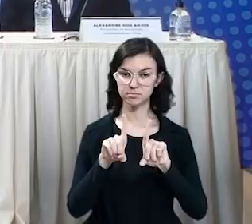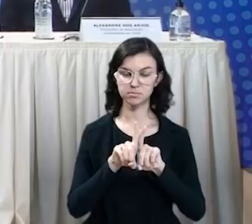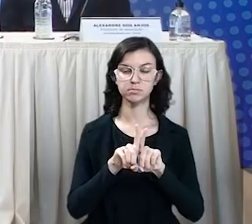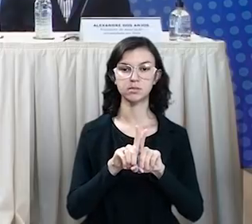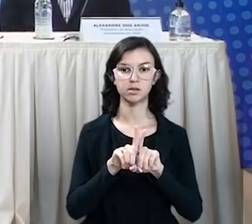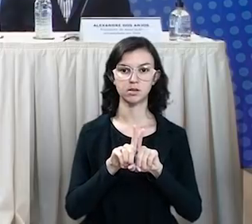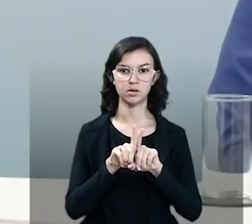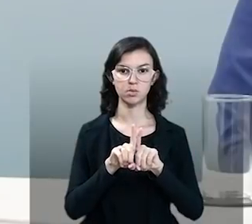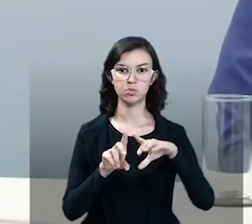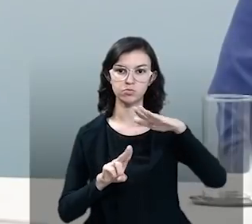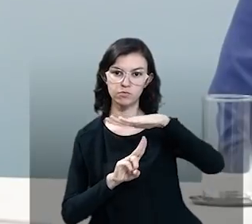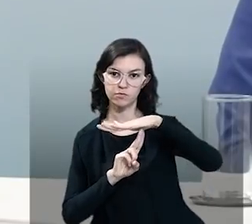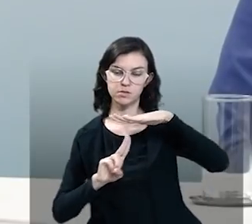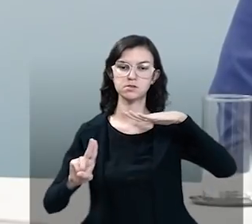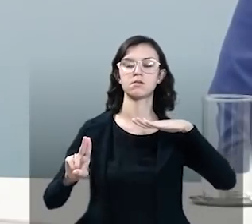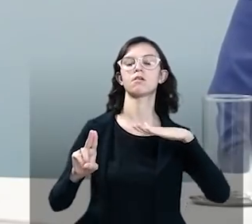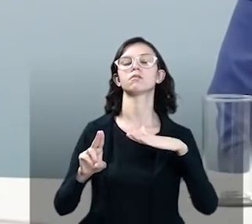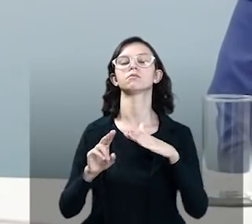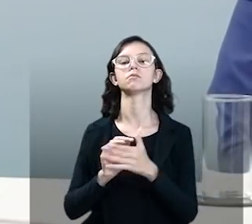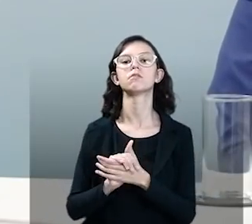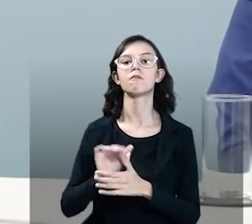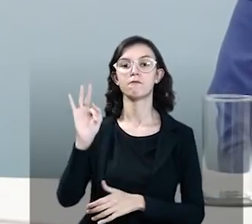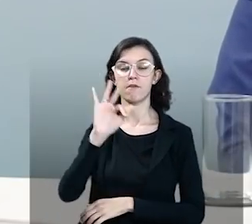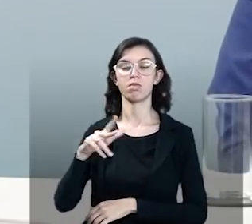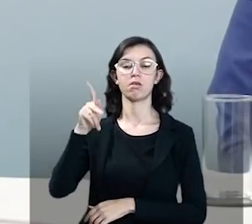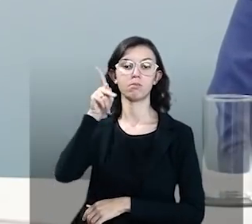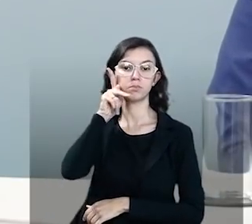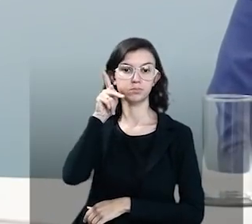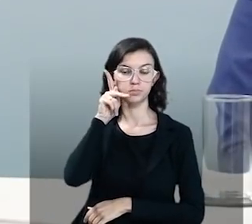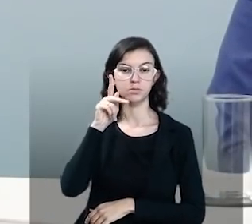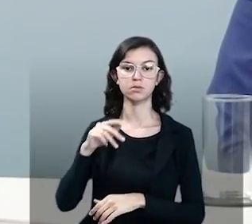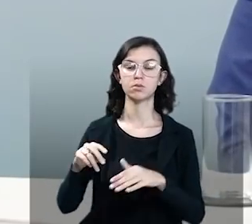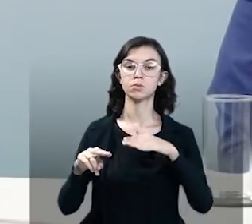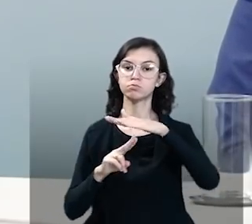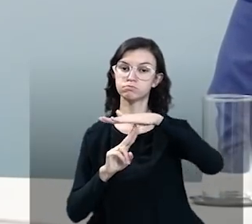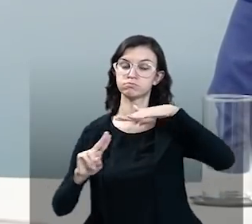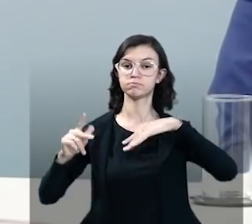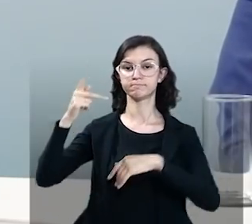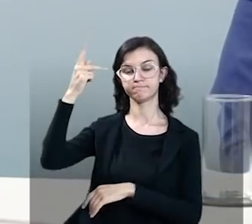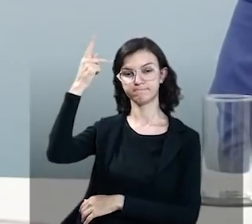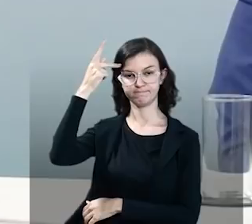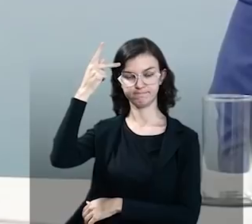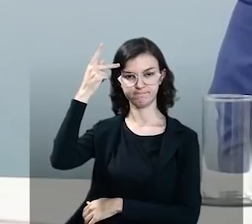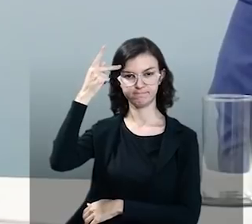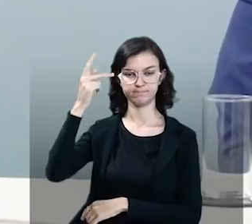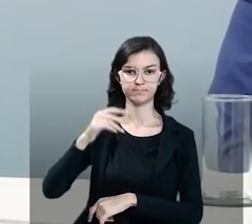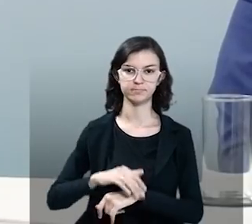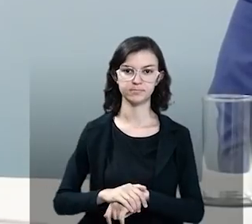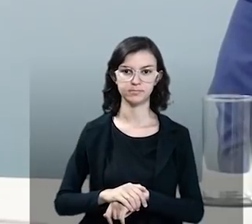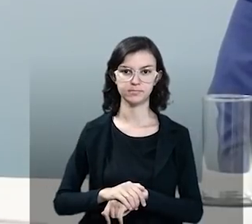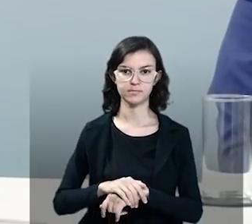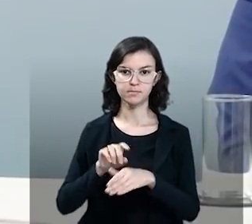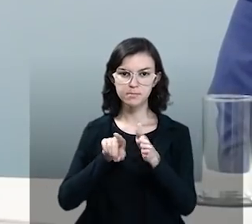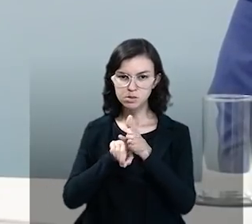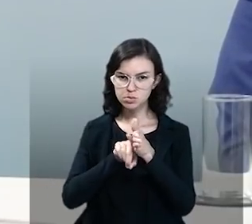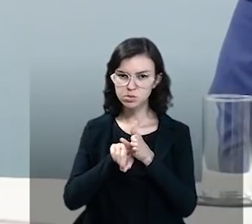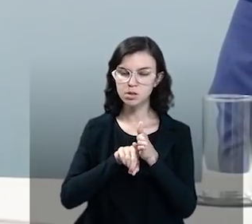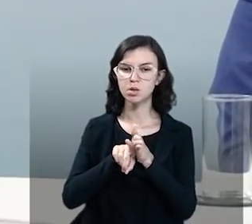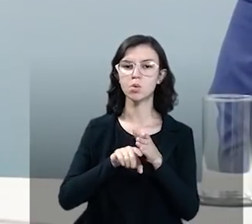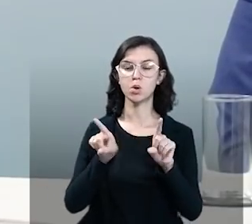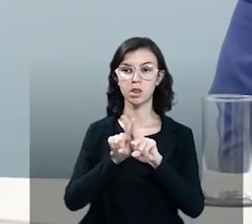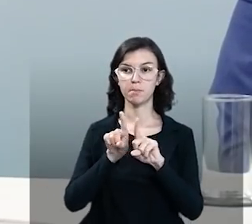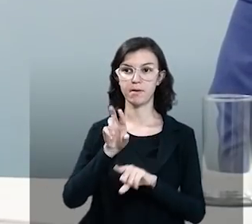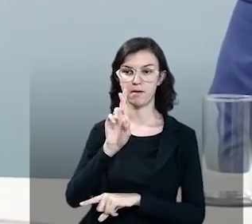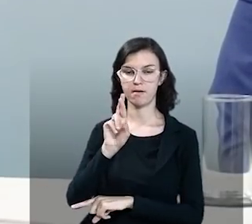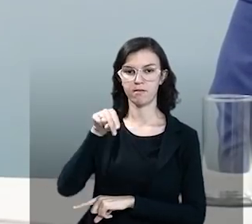vez, a Universidade Federal da Paraíba, Universidade de São Paulo, com seus pesquisadores, e a própria RNP também,